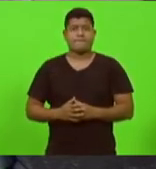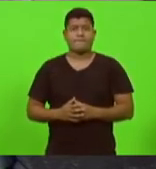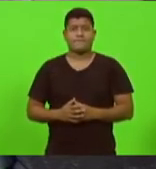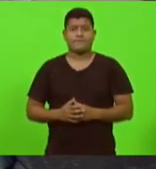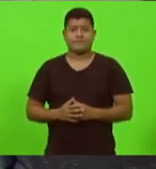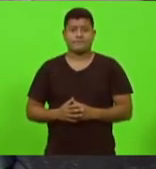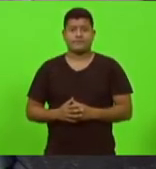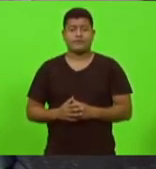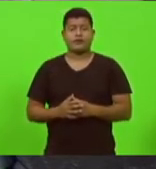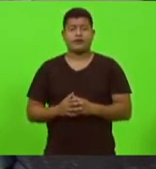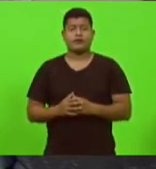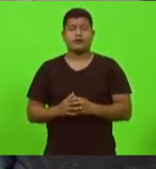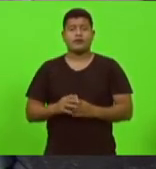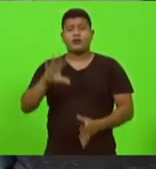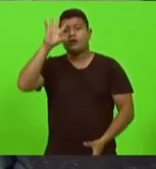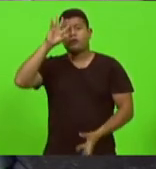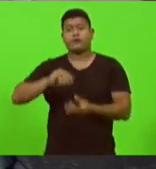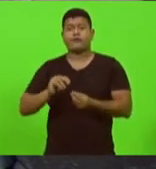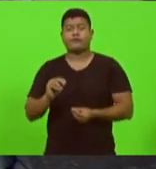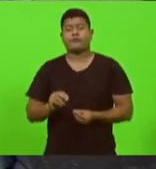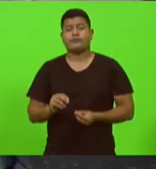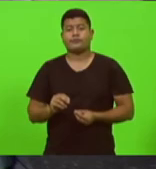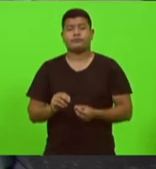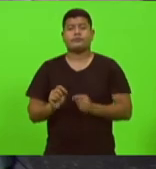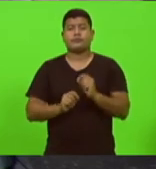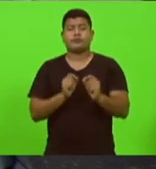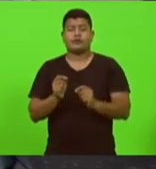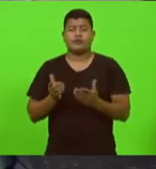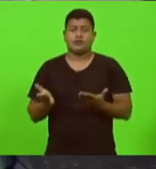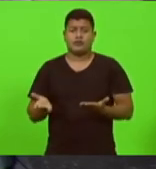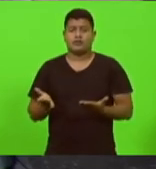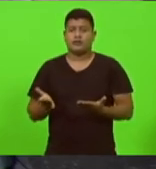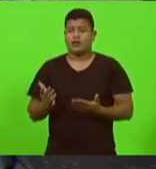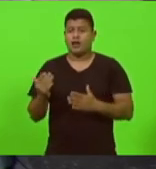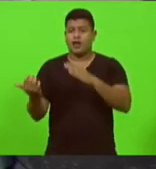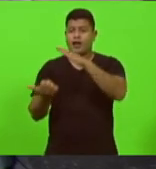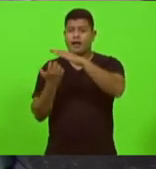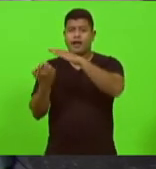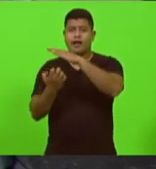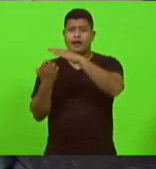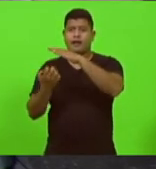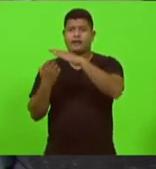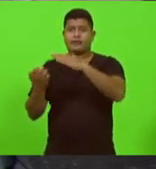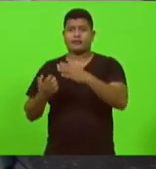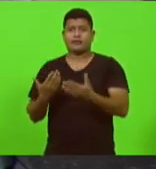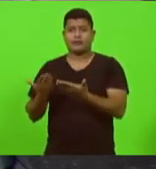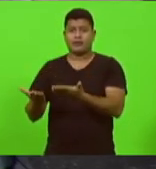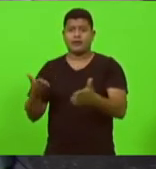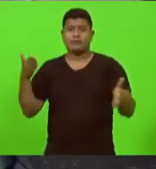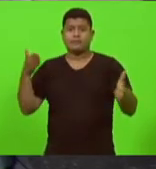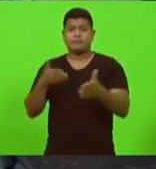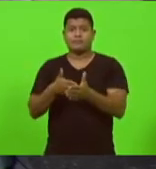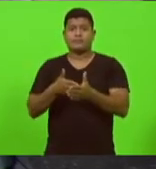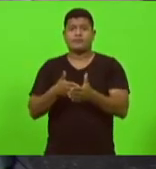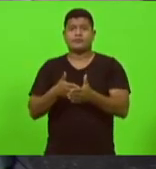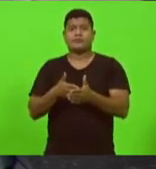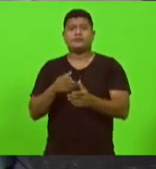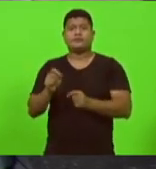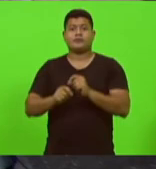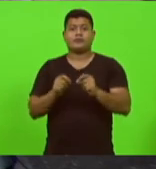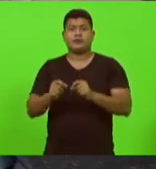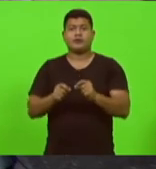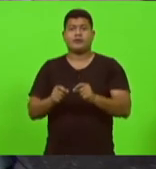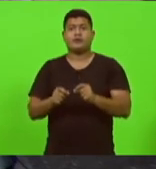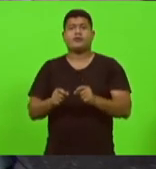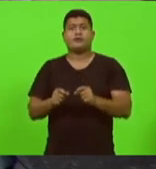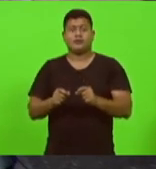conclusão esta empresa foi impedida de renovar o contrato ano passado como